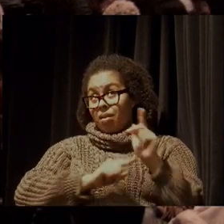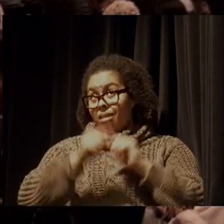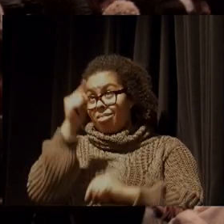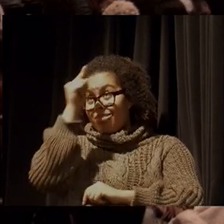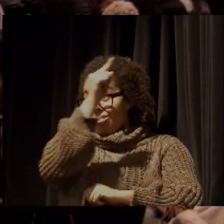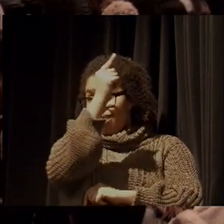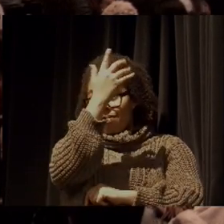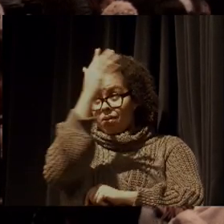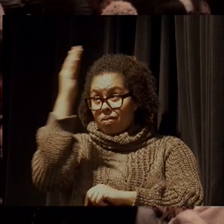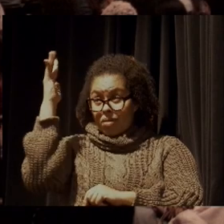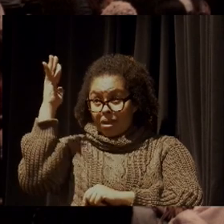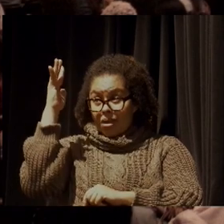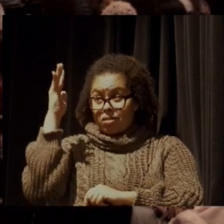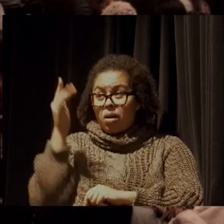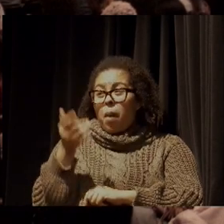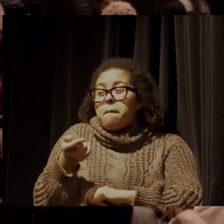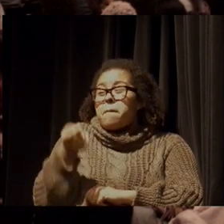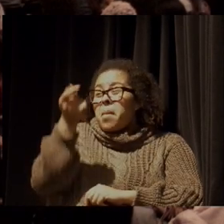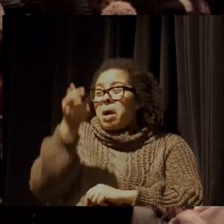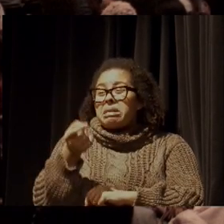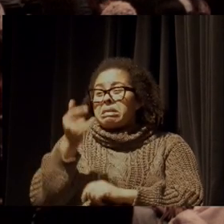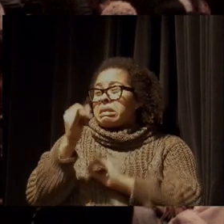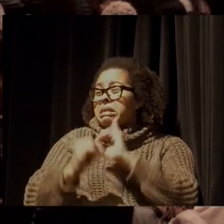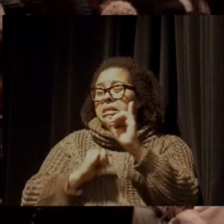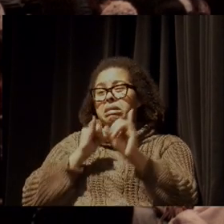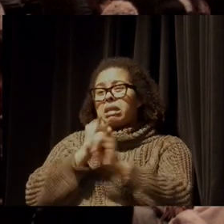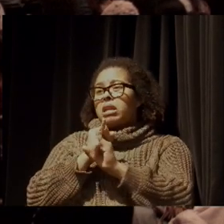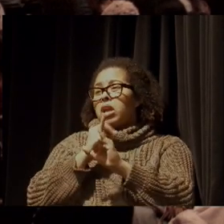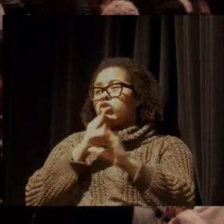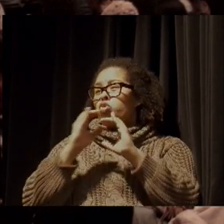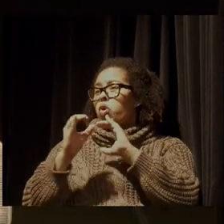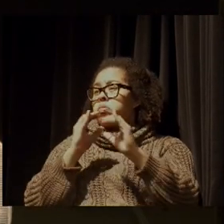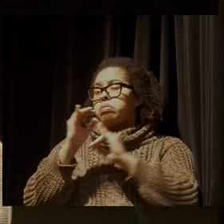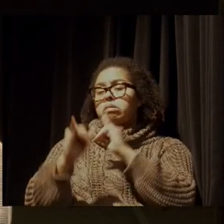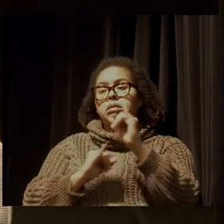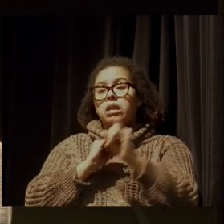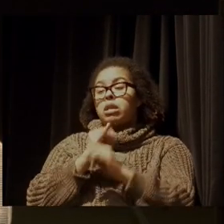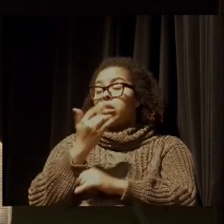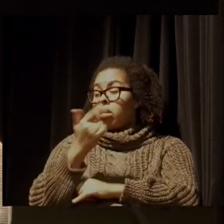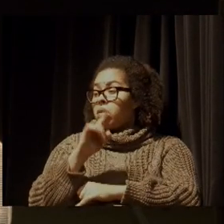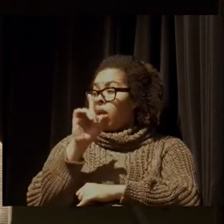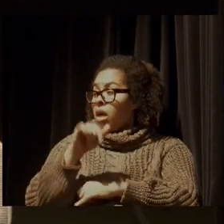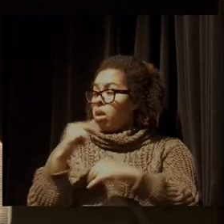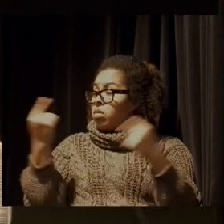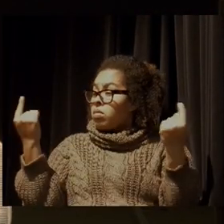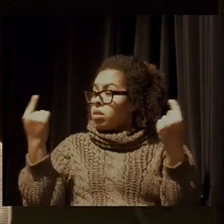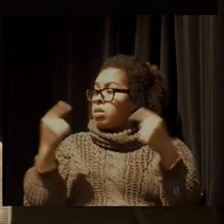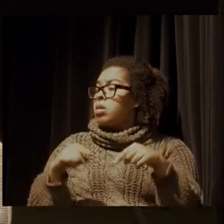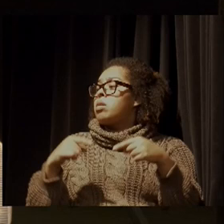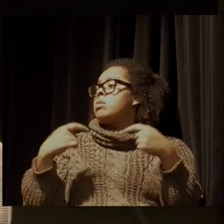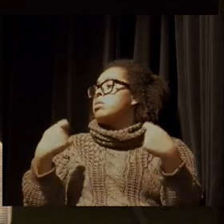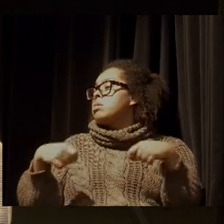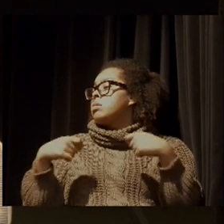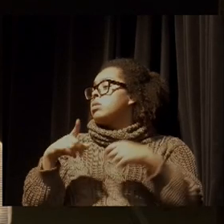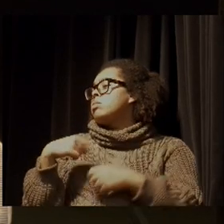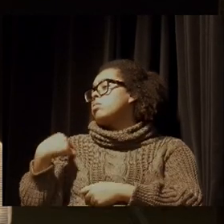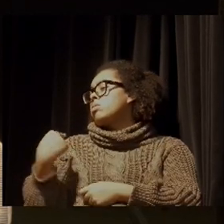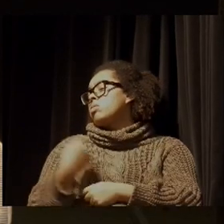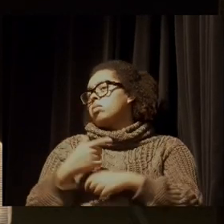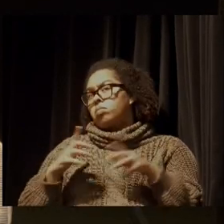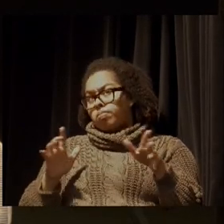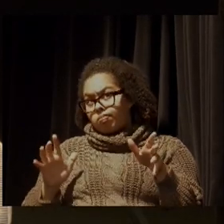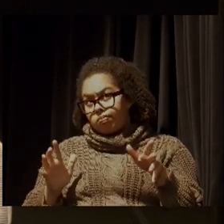tem acesso à comunicação. Então, esse é um desafio muito grande também que a gente precisa superar,